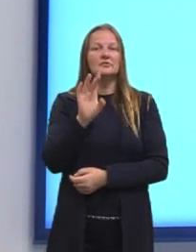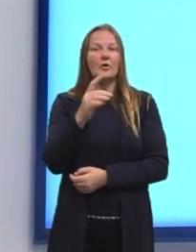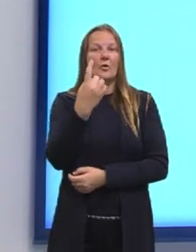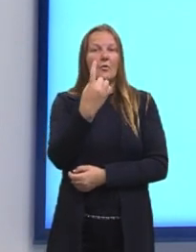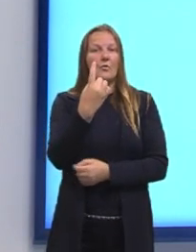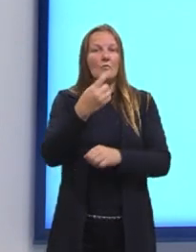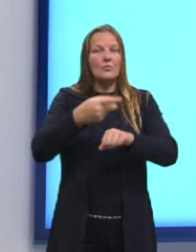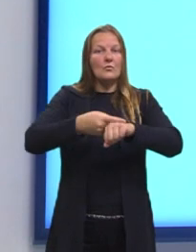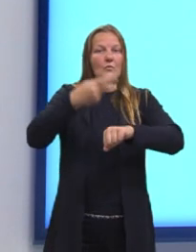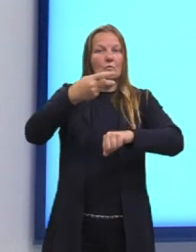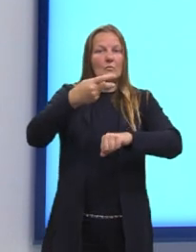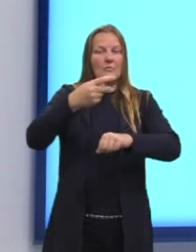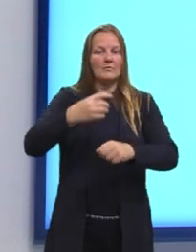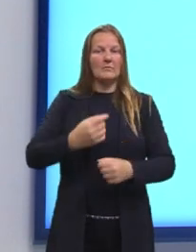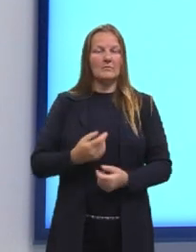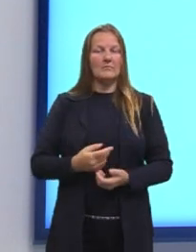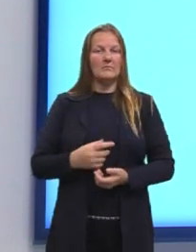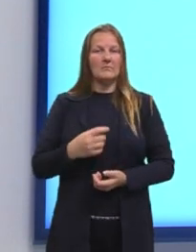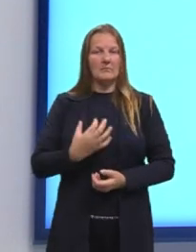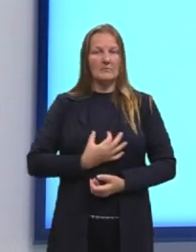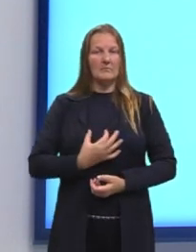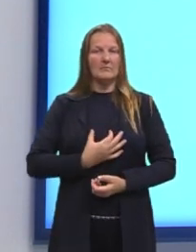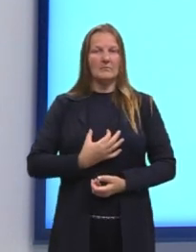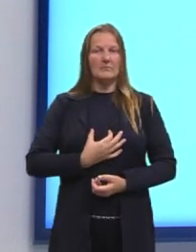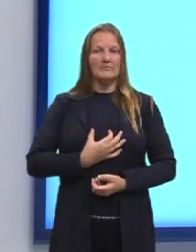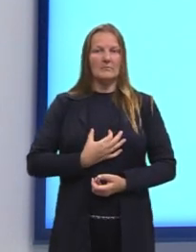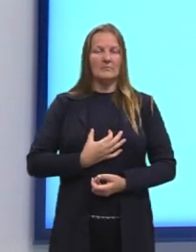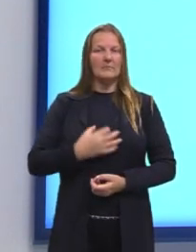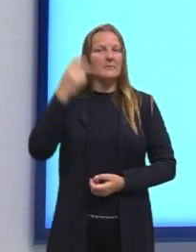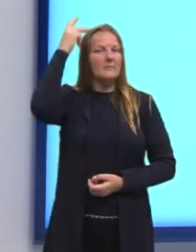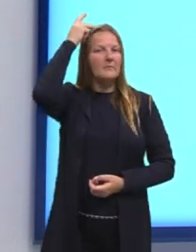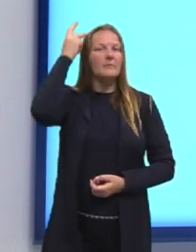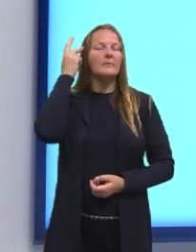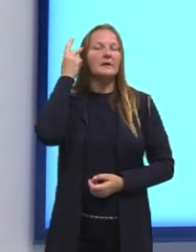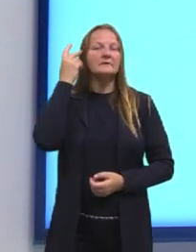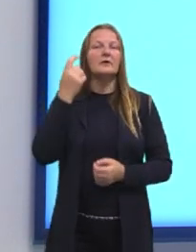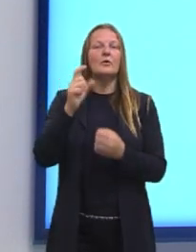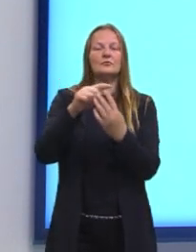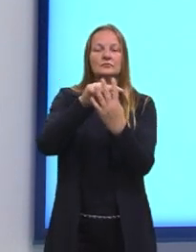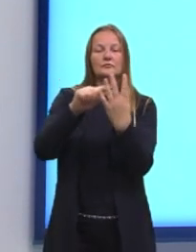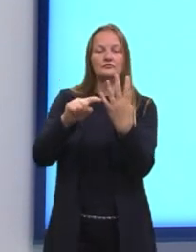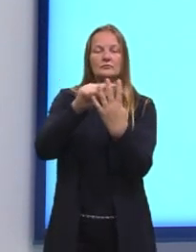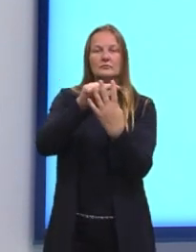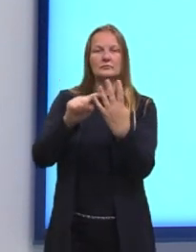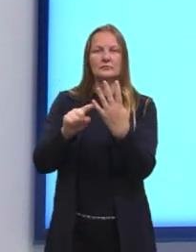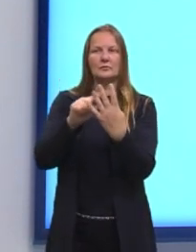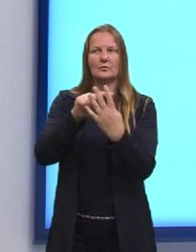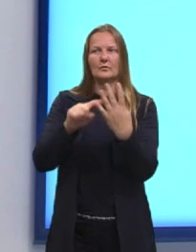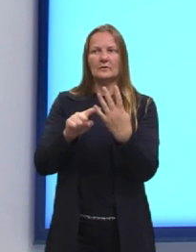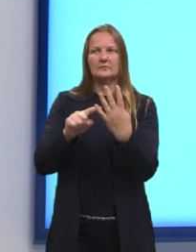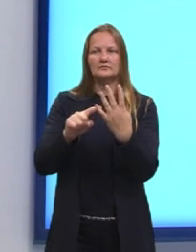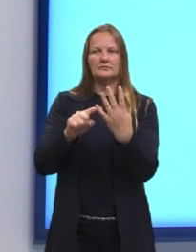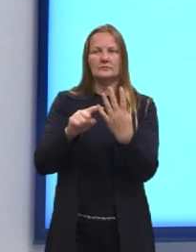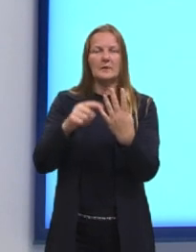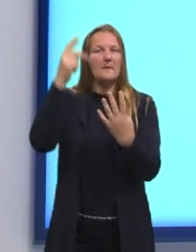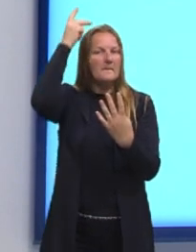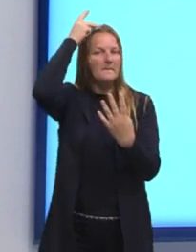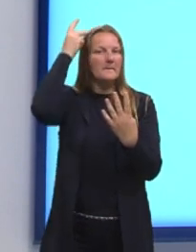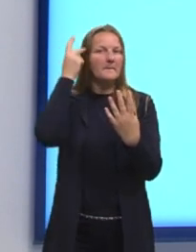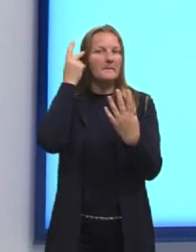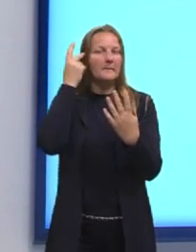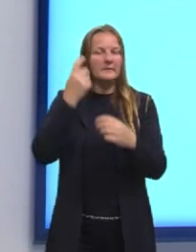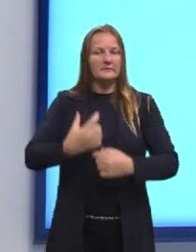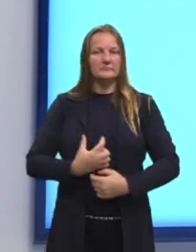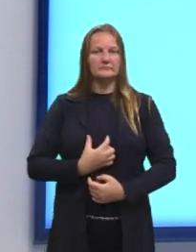deles vai conseguir. Aí eu tenho que os outros quatro competidores vão concorrer aqui para a medalha de prata.